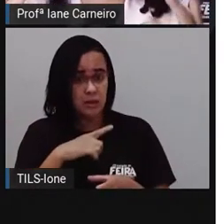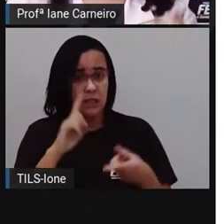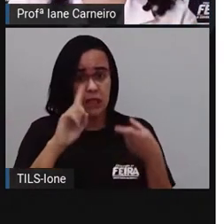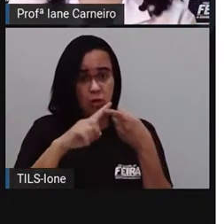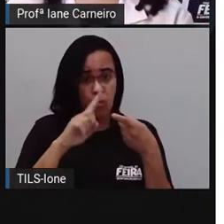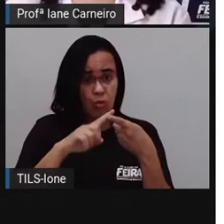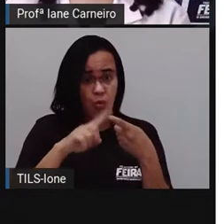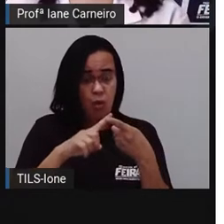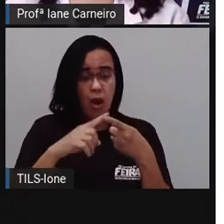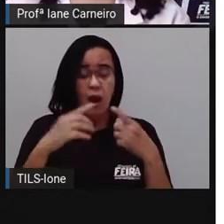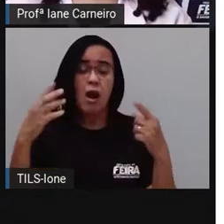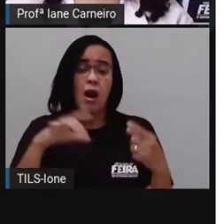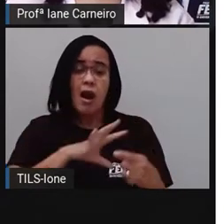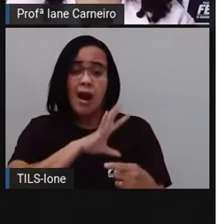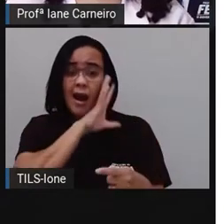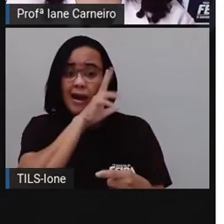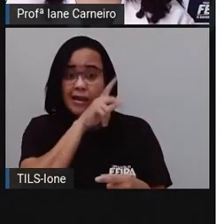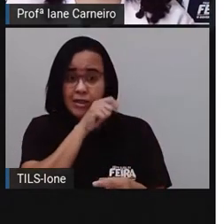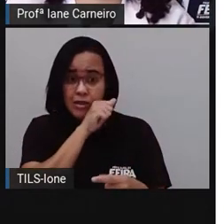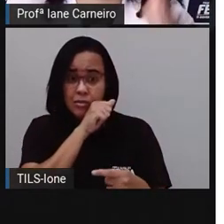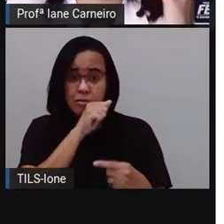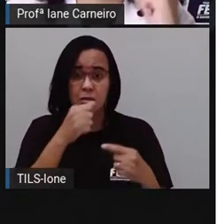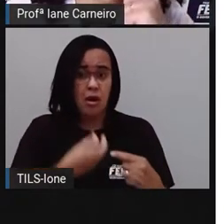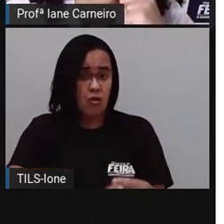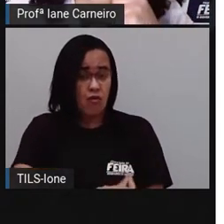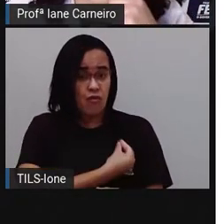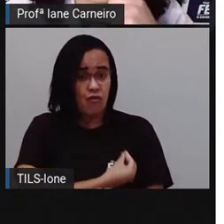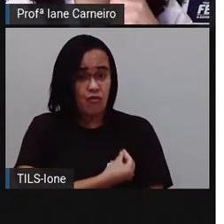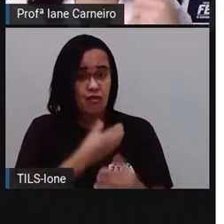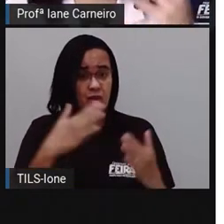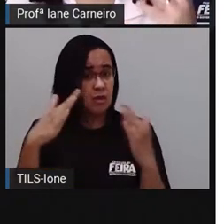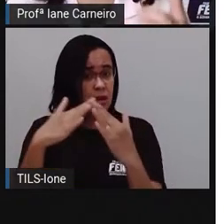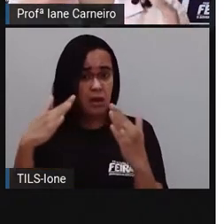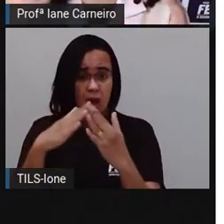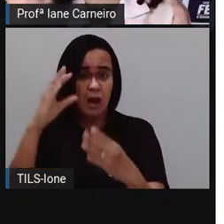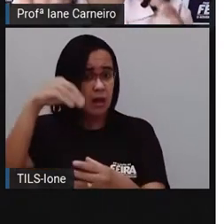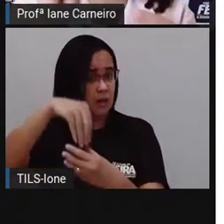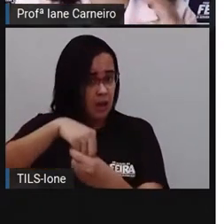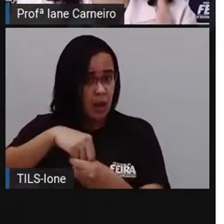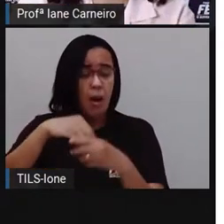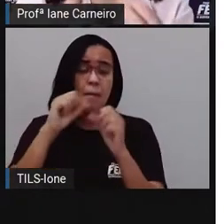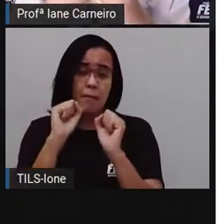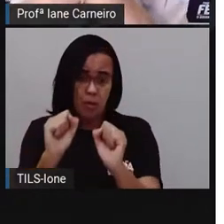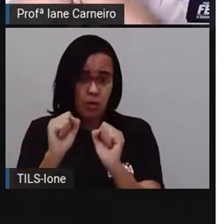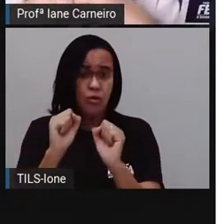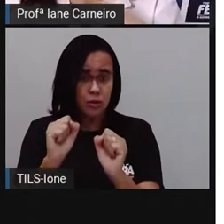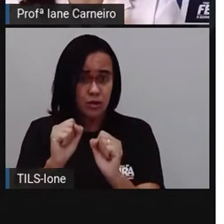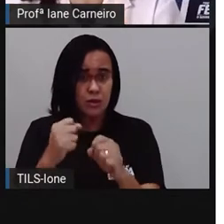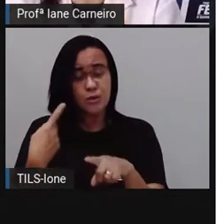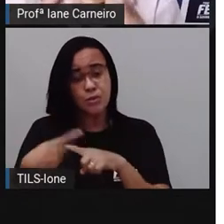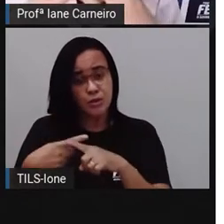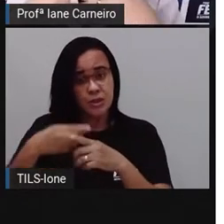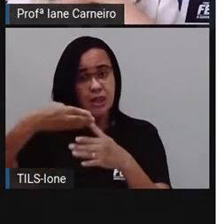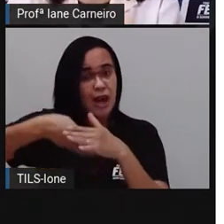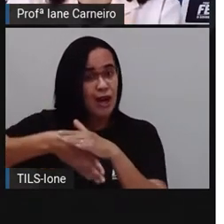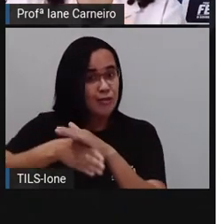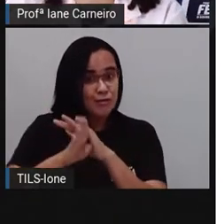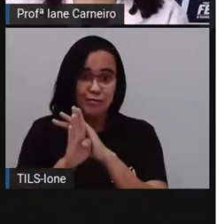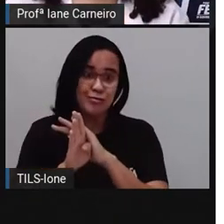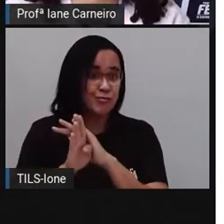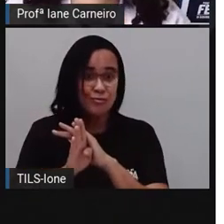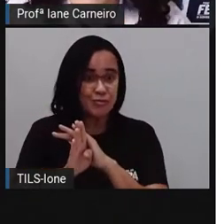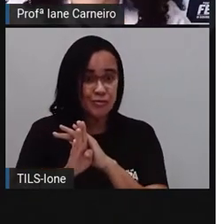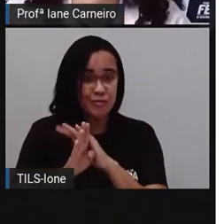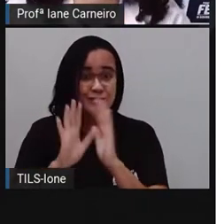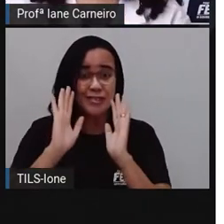domésticos são todos esses aqui, ó. Essas fofurinhas aqui. São aqueles animais que já se acostumaram com a presença de